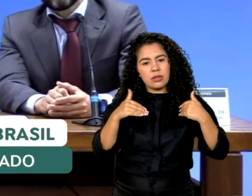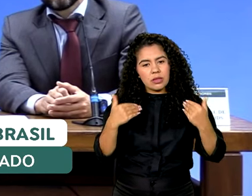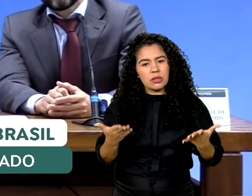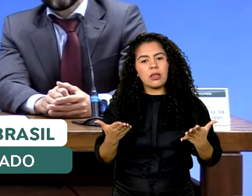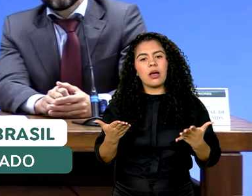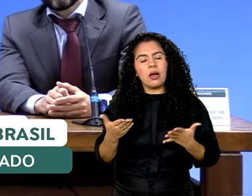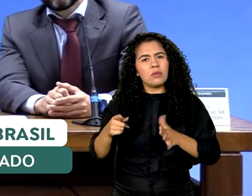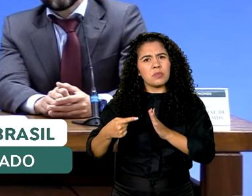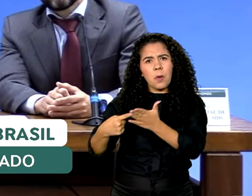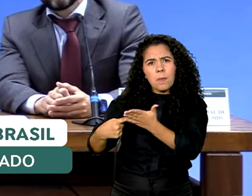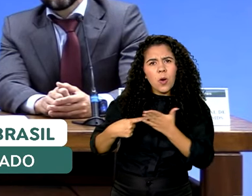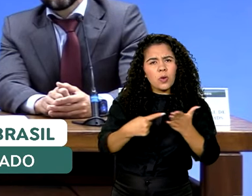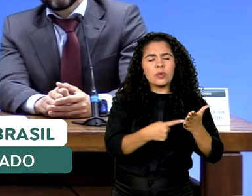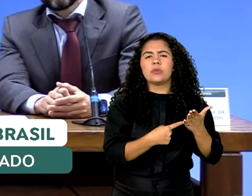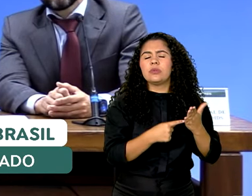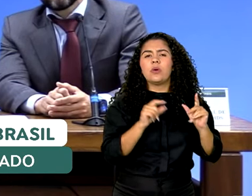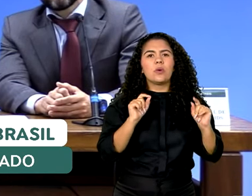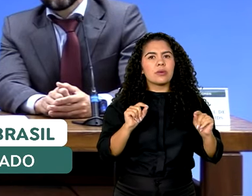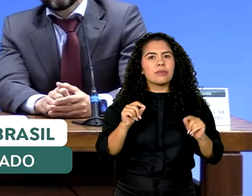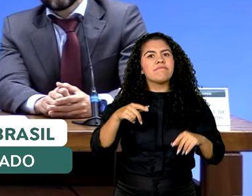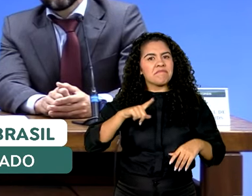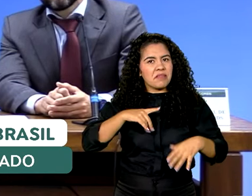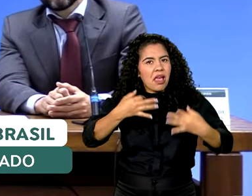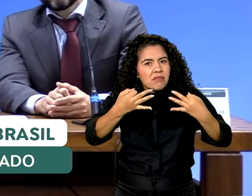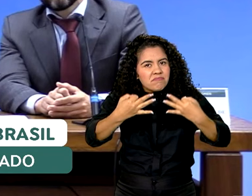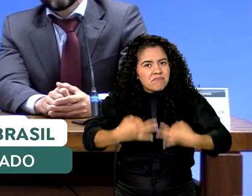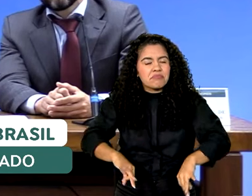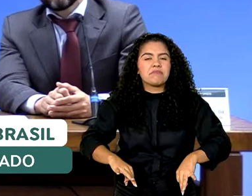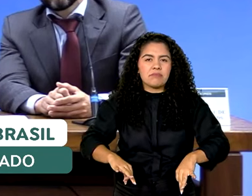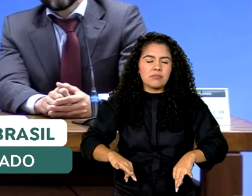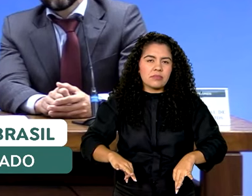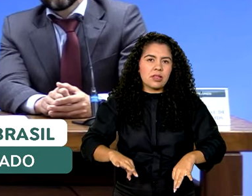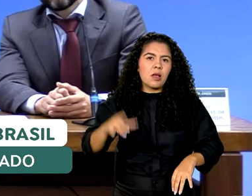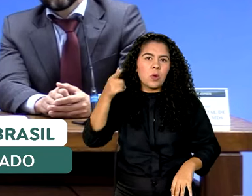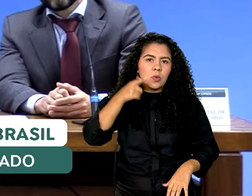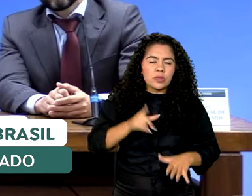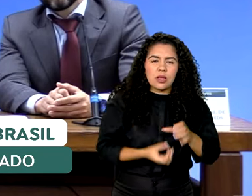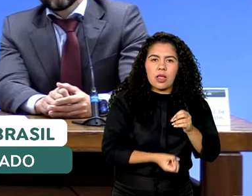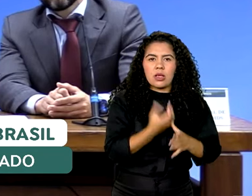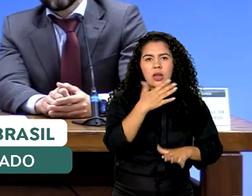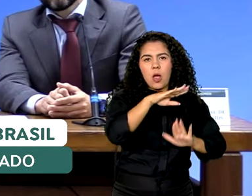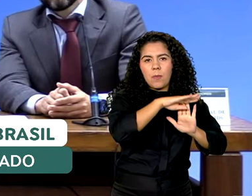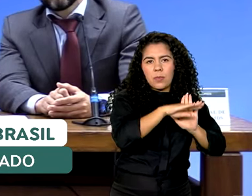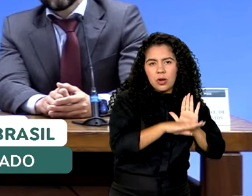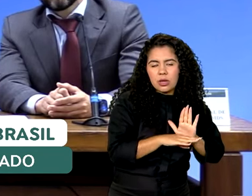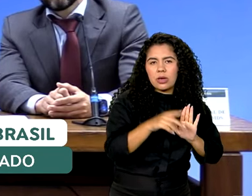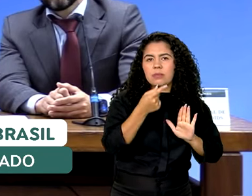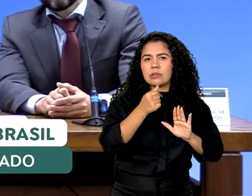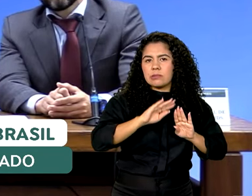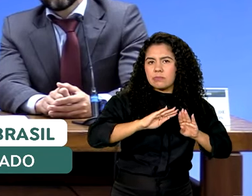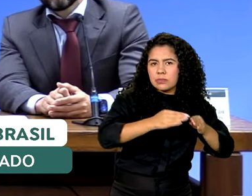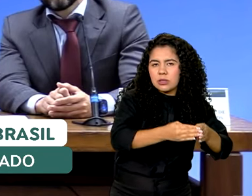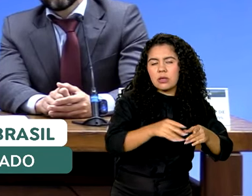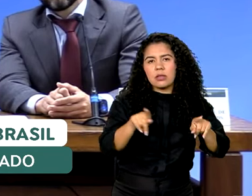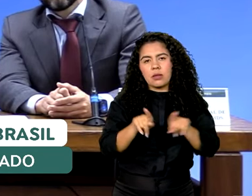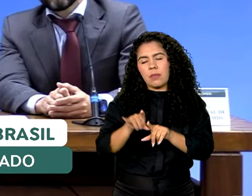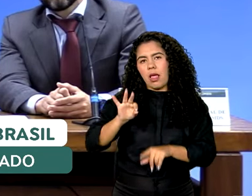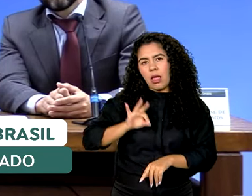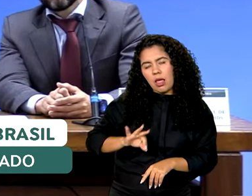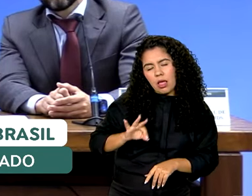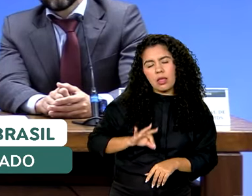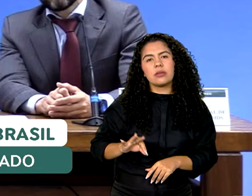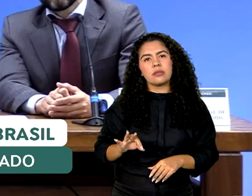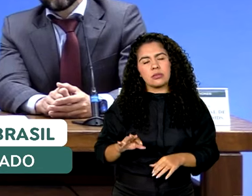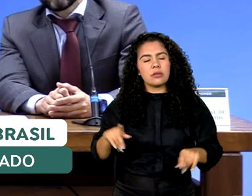indicado isso de várias maneiras, é muito mais eficaz estabelecer programas, seja de microcrédito, seja de transferência de renda, quando